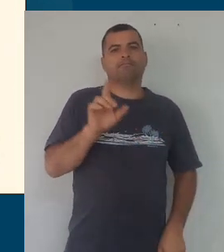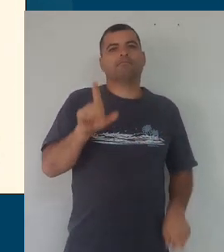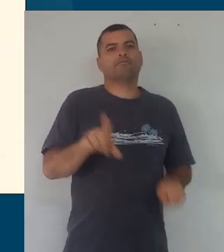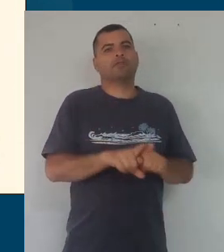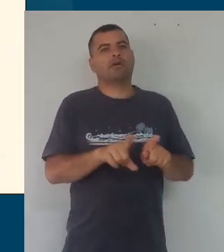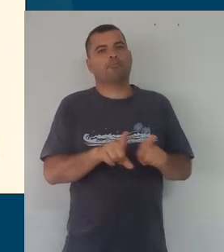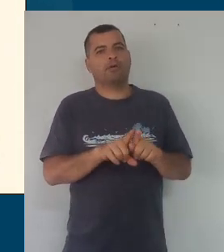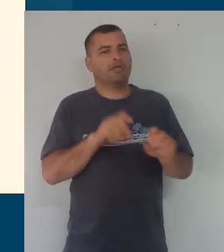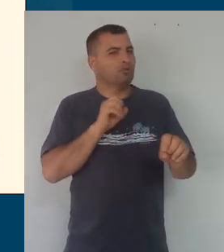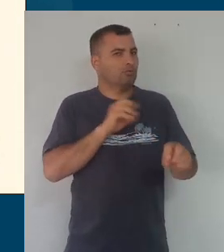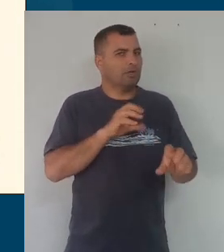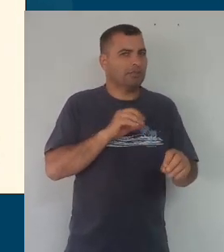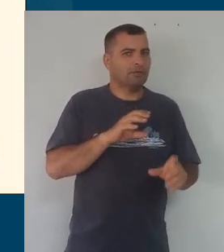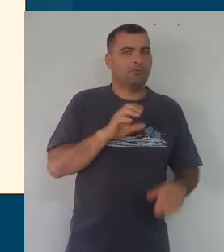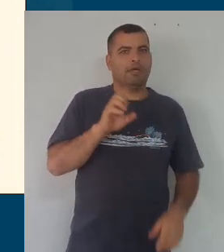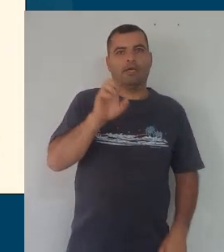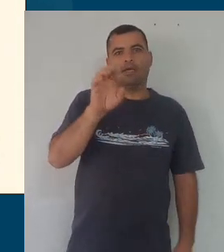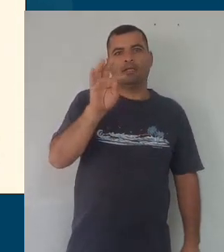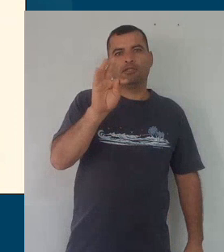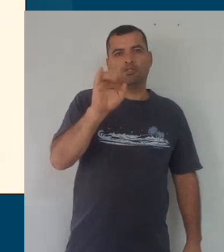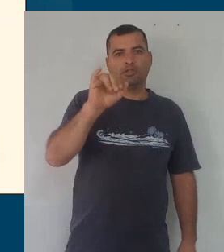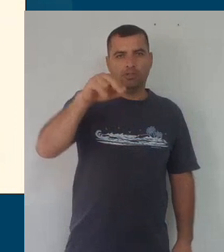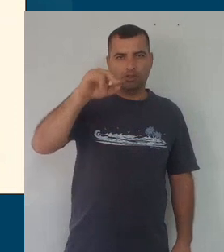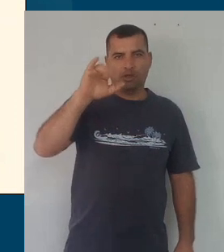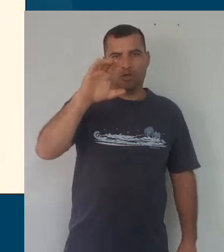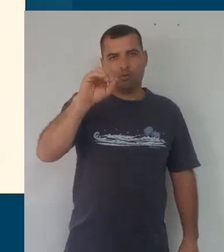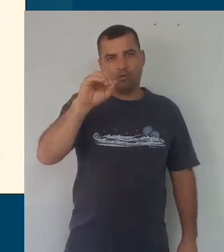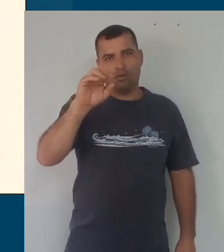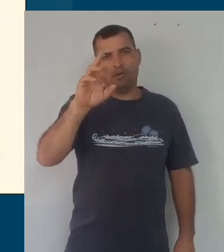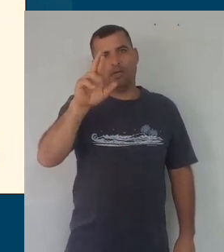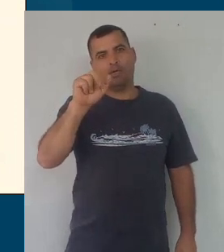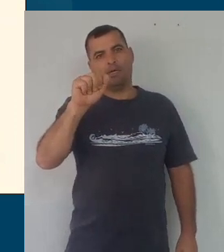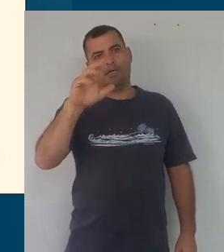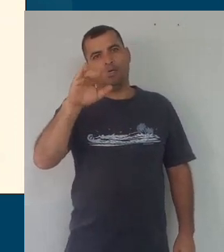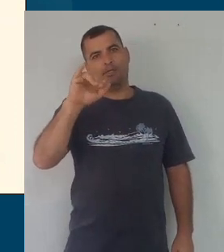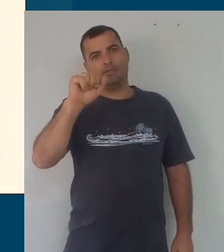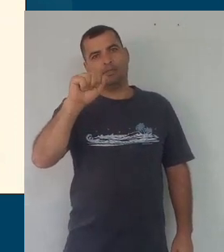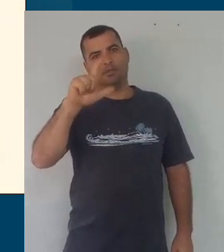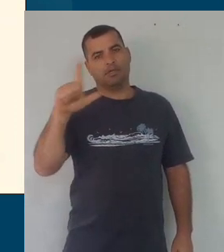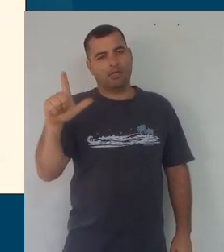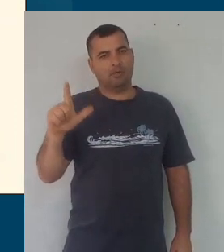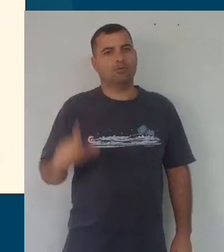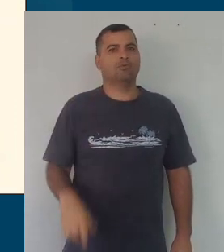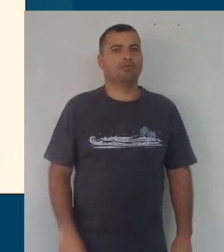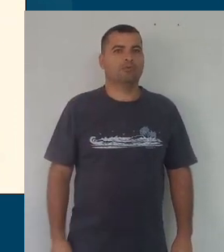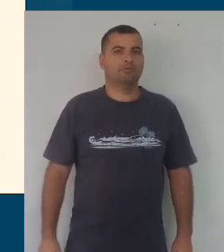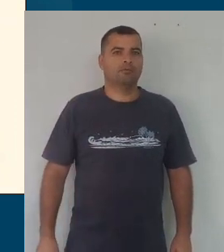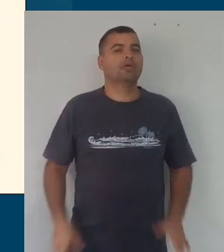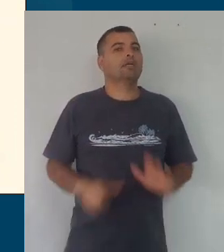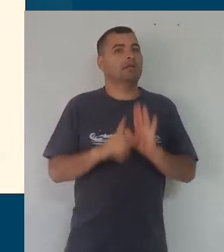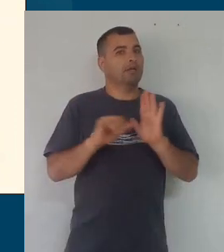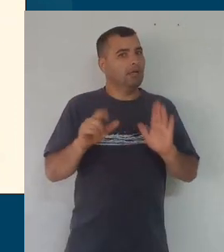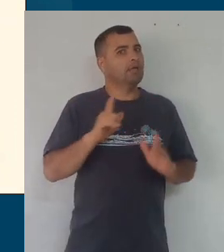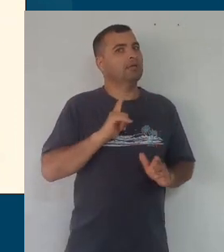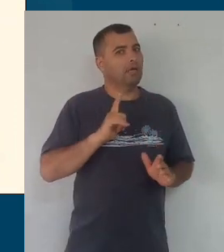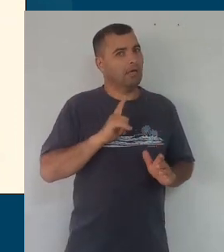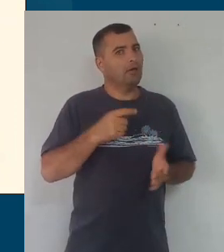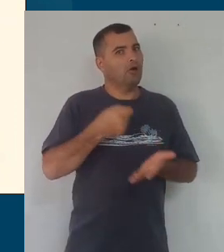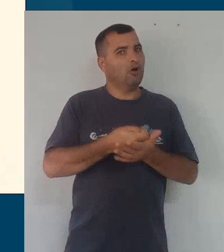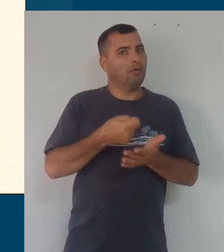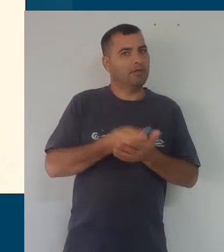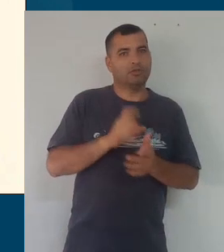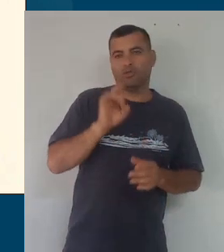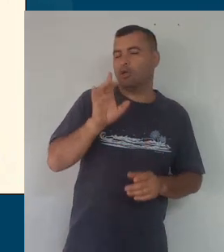a educação das relações étnico-raciais, esse não é apenas um temário que a lei nos obriga,